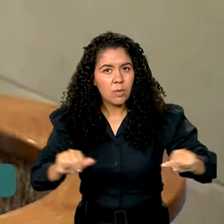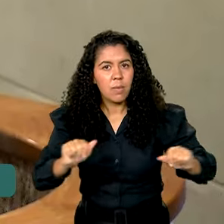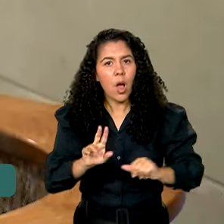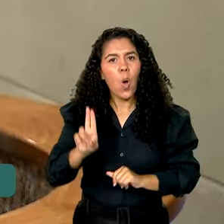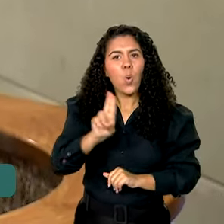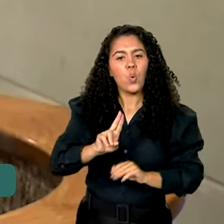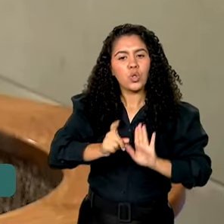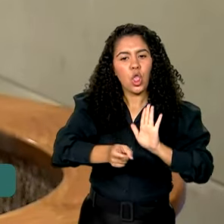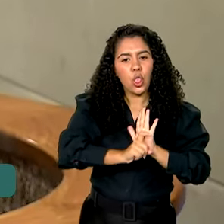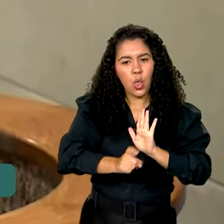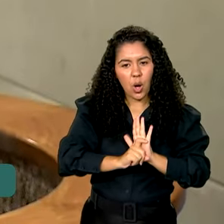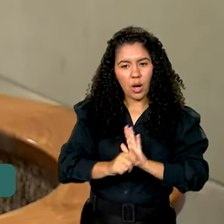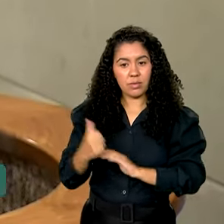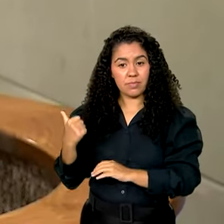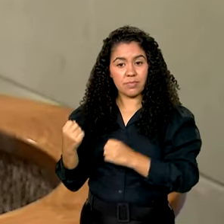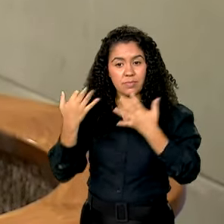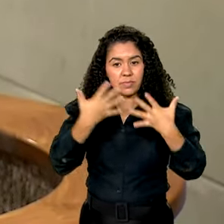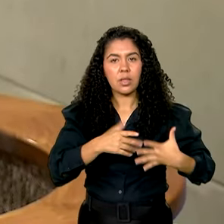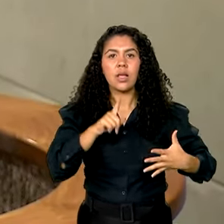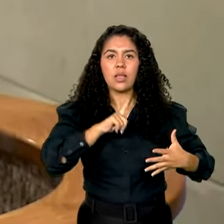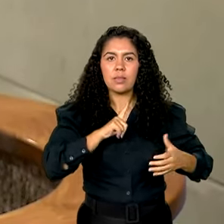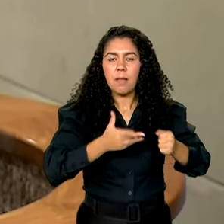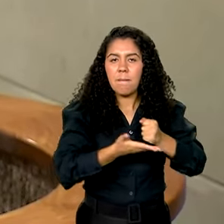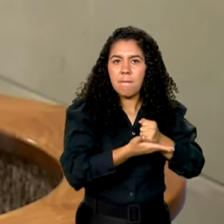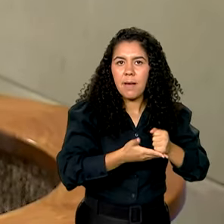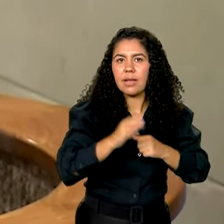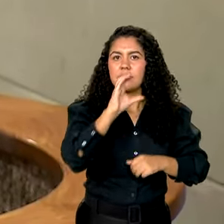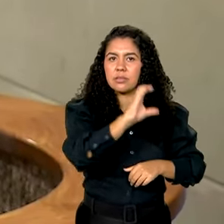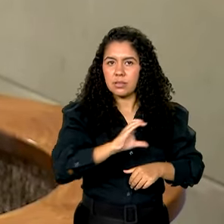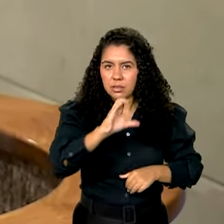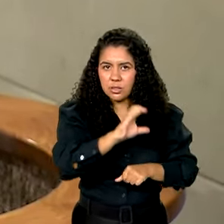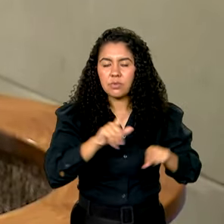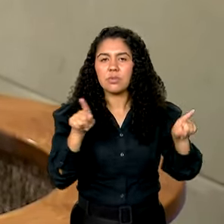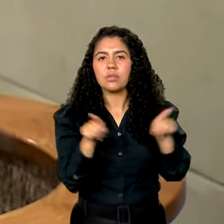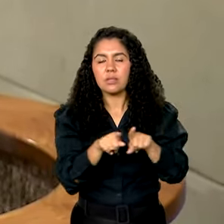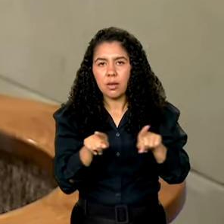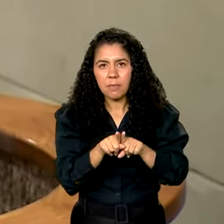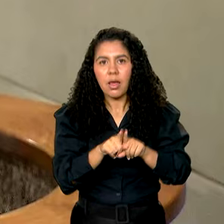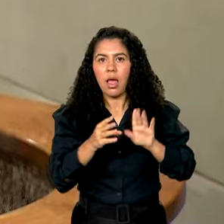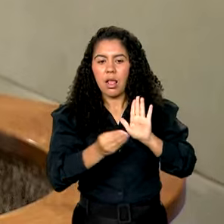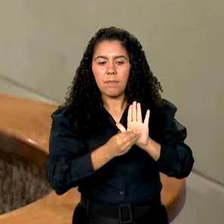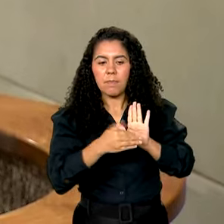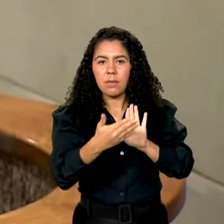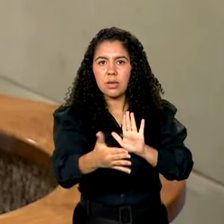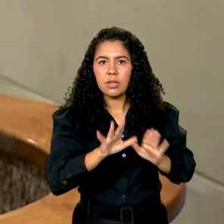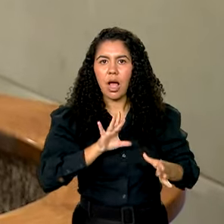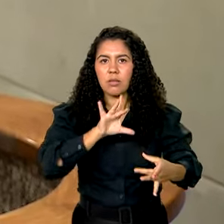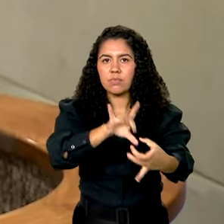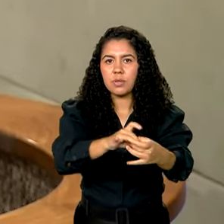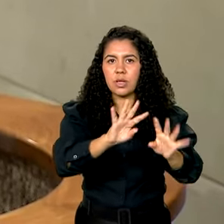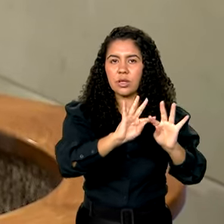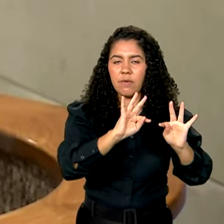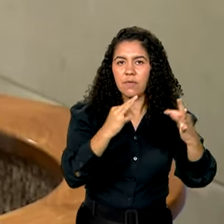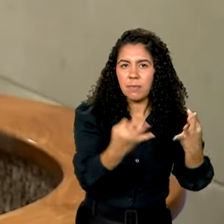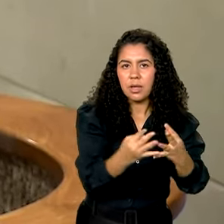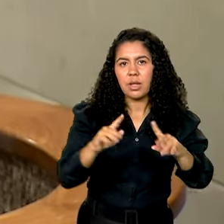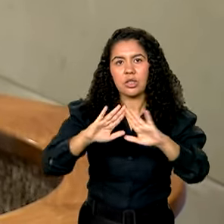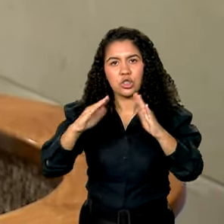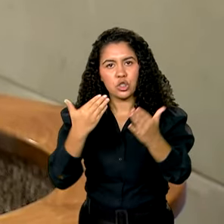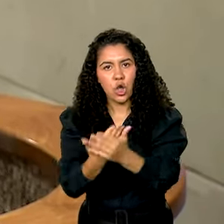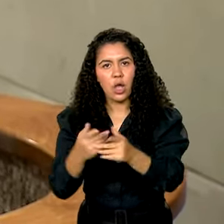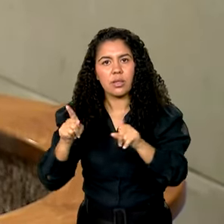Fundamentadas em evidências científicas, as estratégias de prevenção implementadas junto a famílias, escolas e comunidades